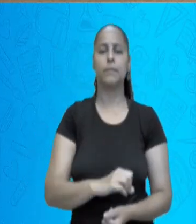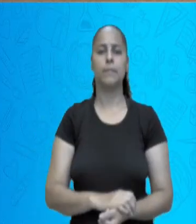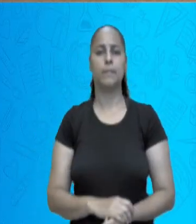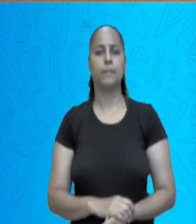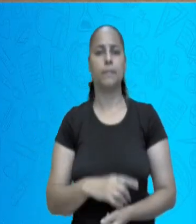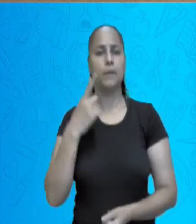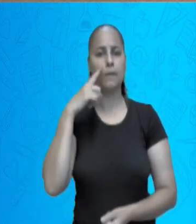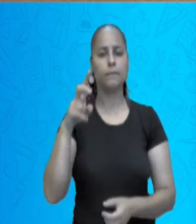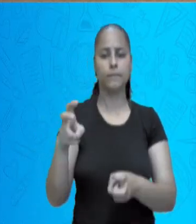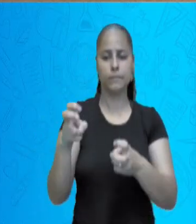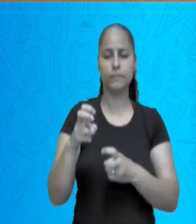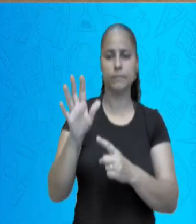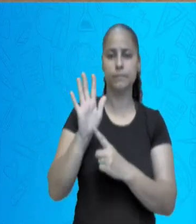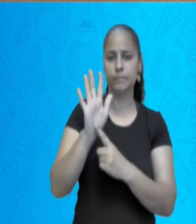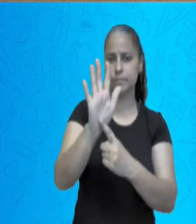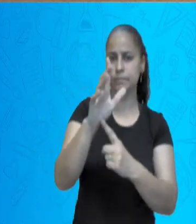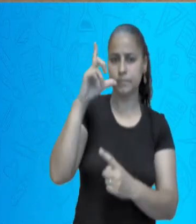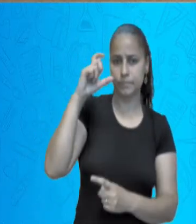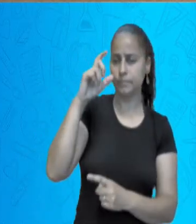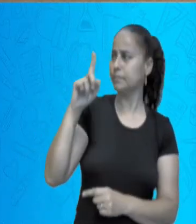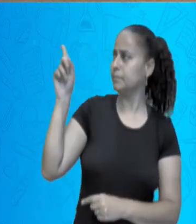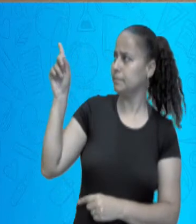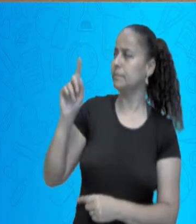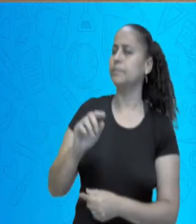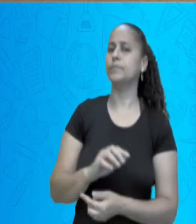Observem as próximas fotografias.